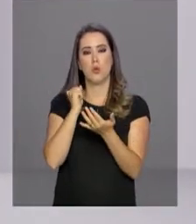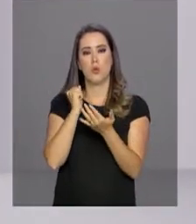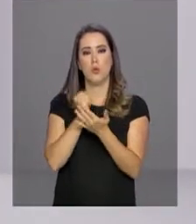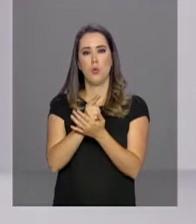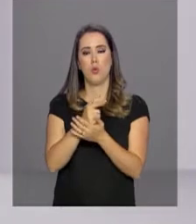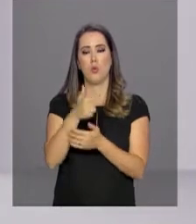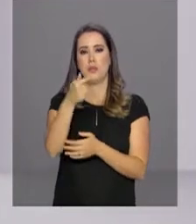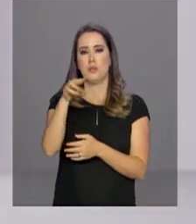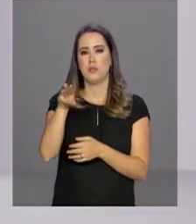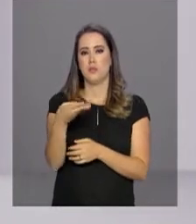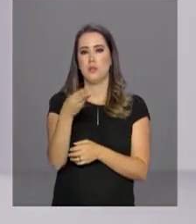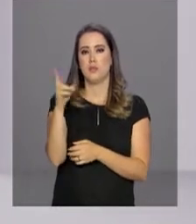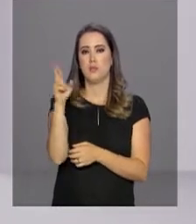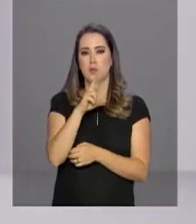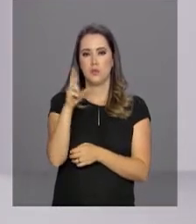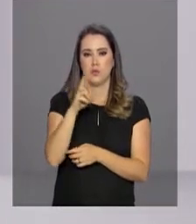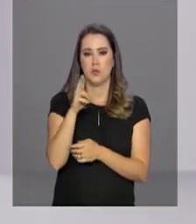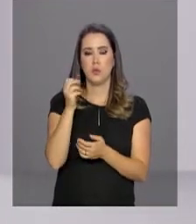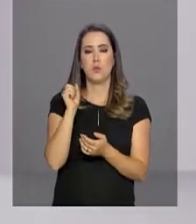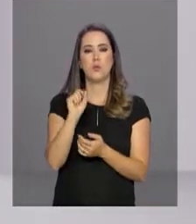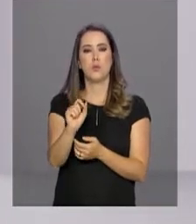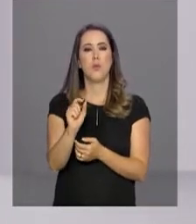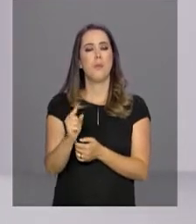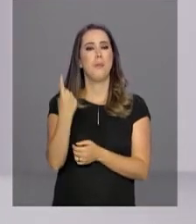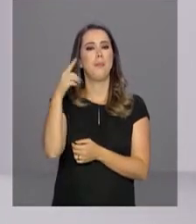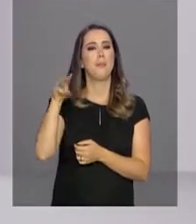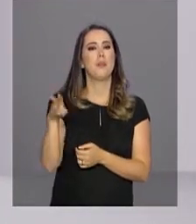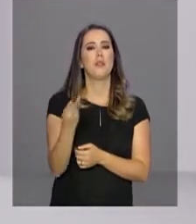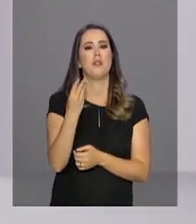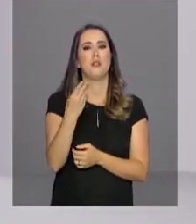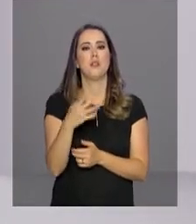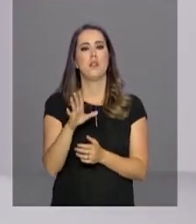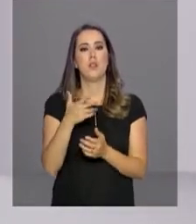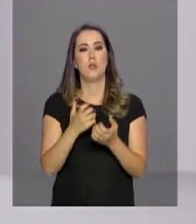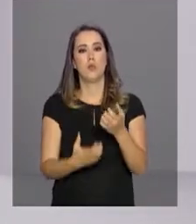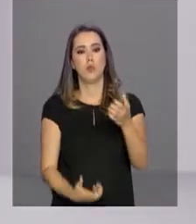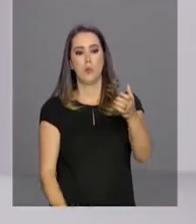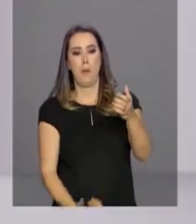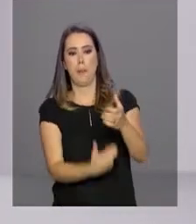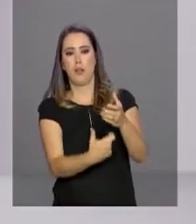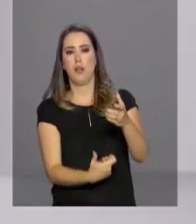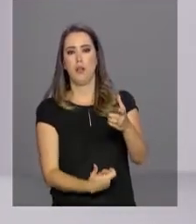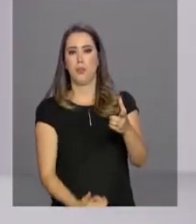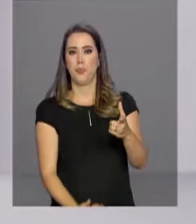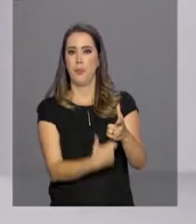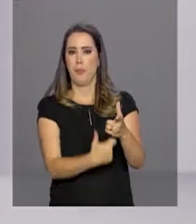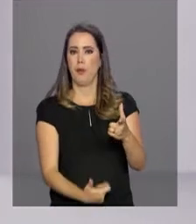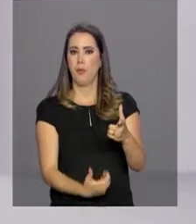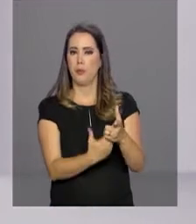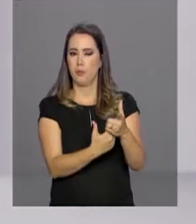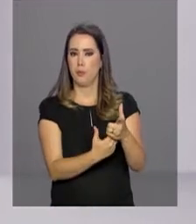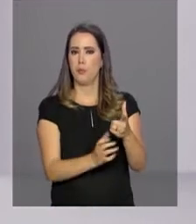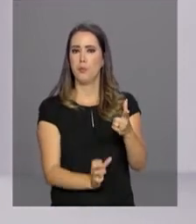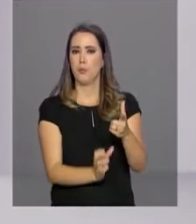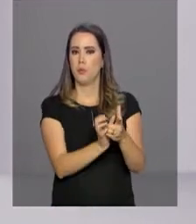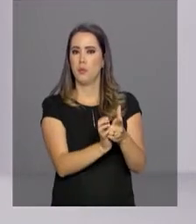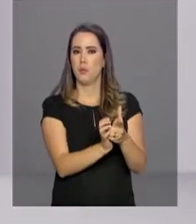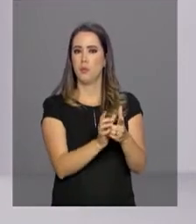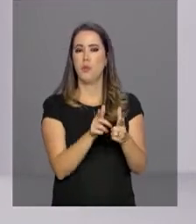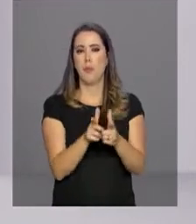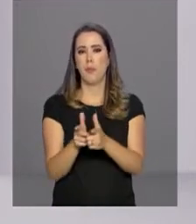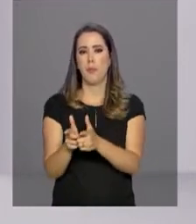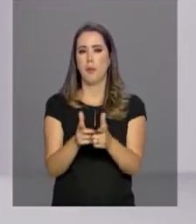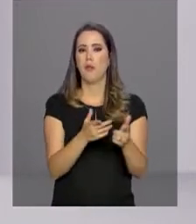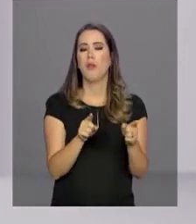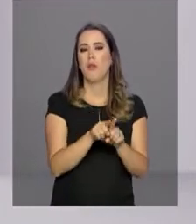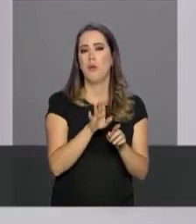,7 milhões para comprar mais de um milhão de cartuchos de munições de diversos calibres para atender as